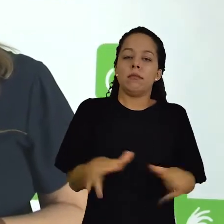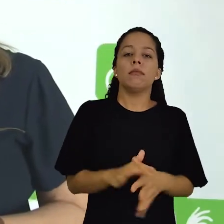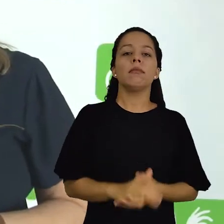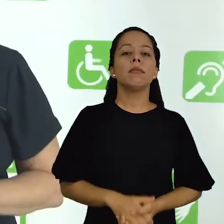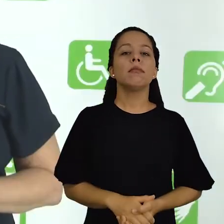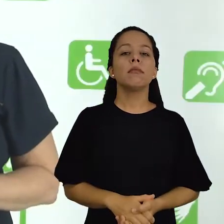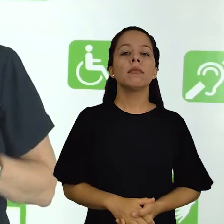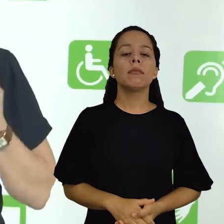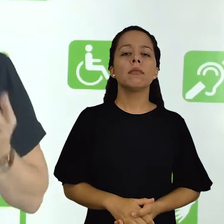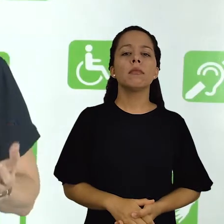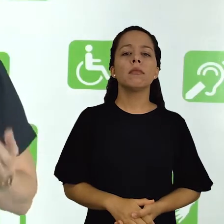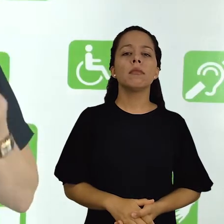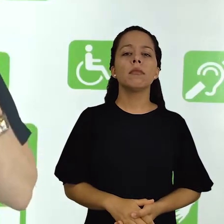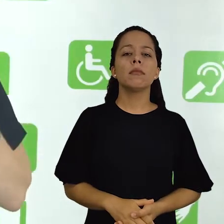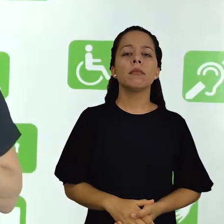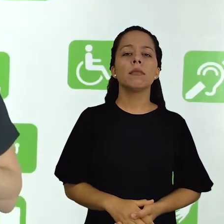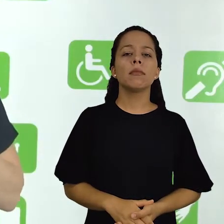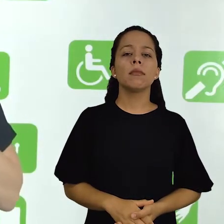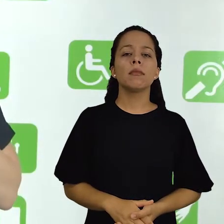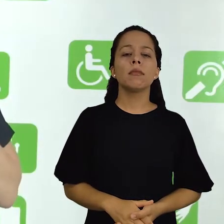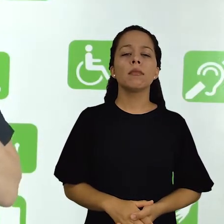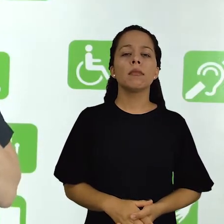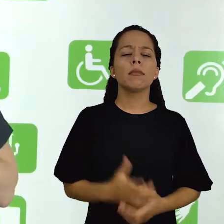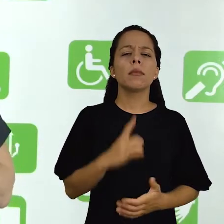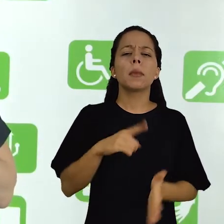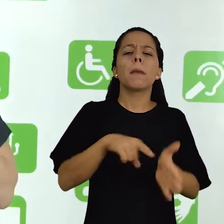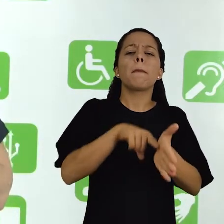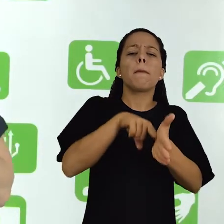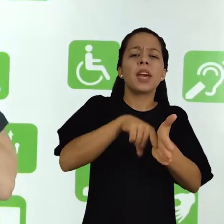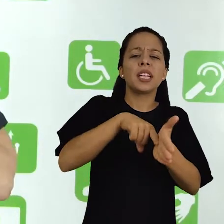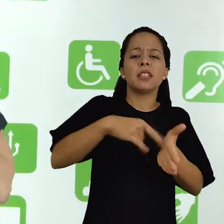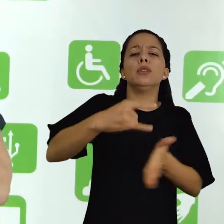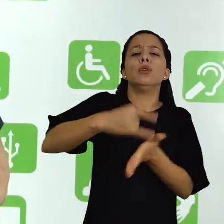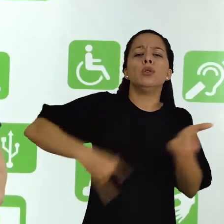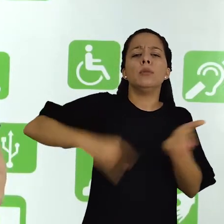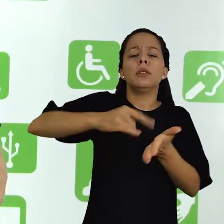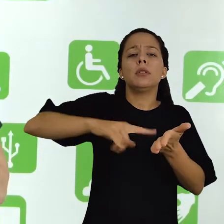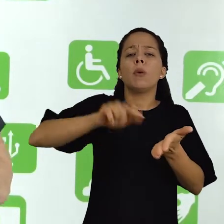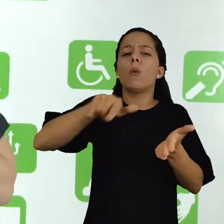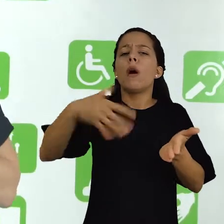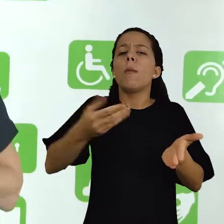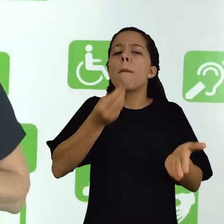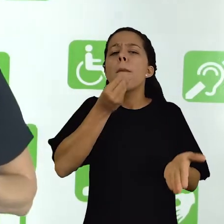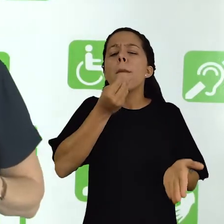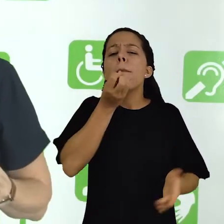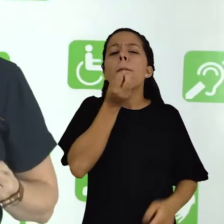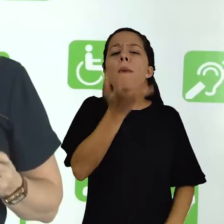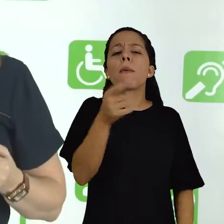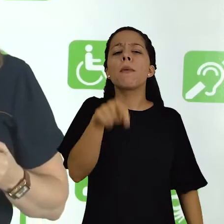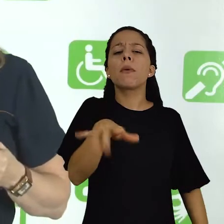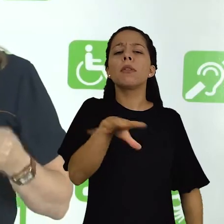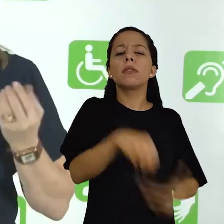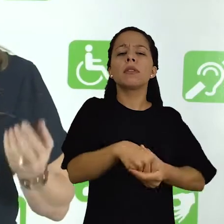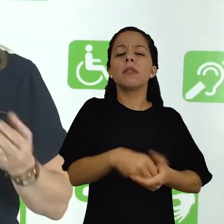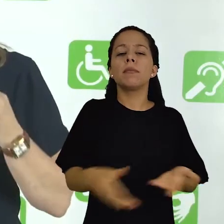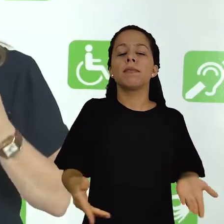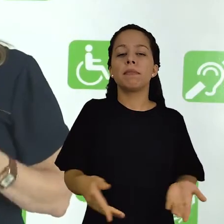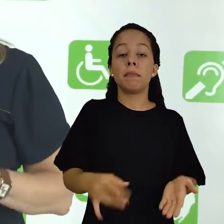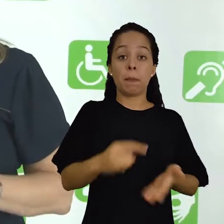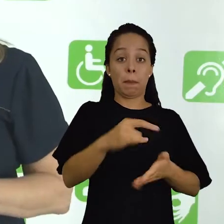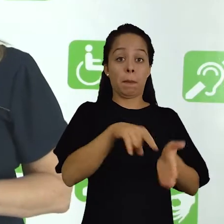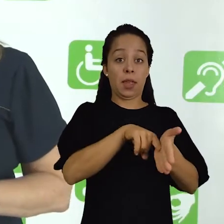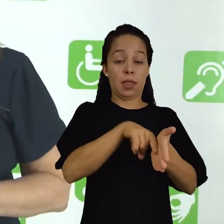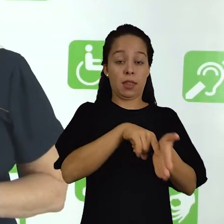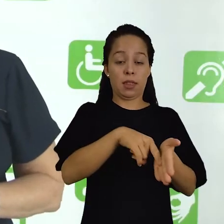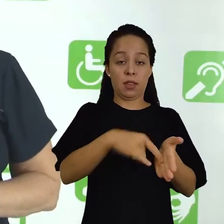Que vantagens há na realização de uma pesquisa documental? A vantagem é porque a pesquisa